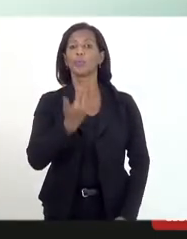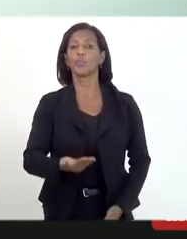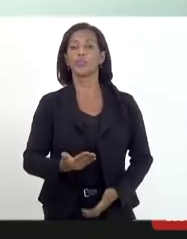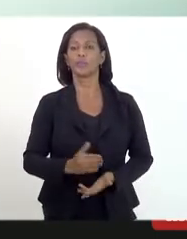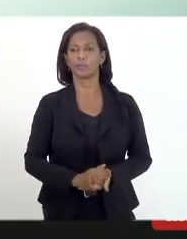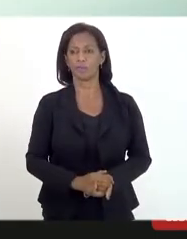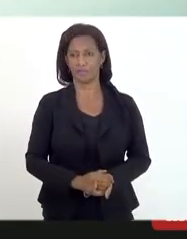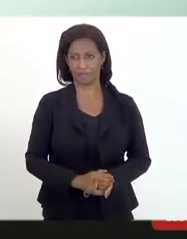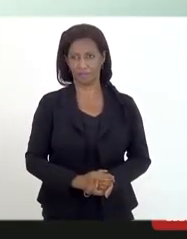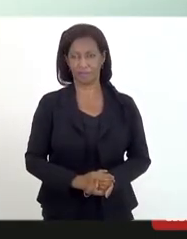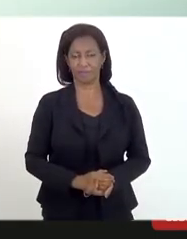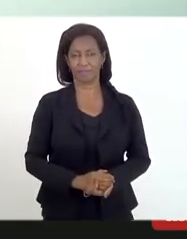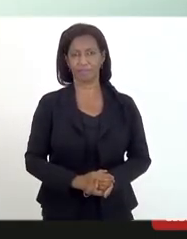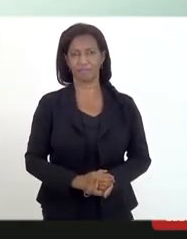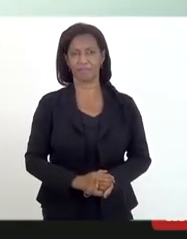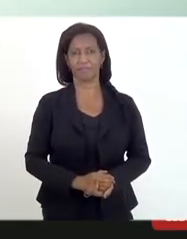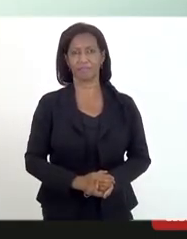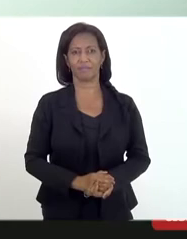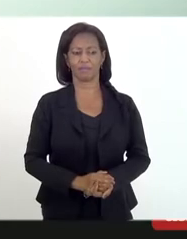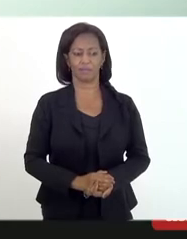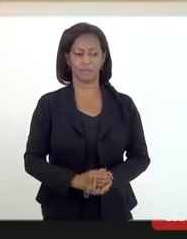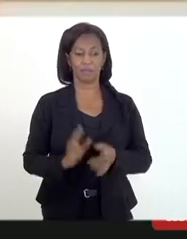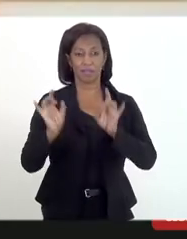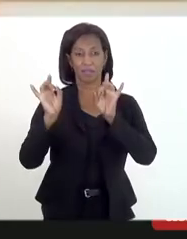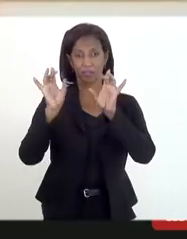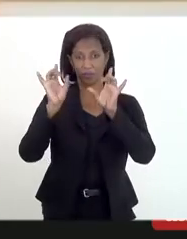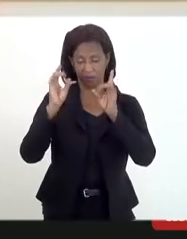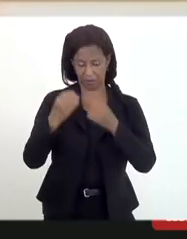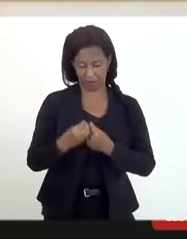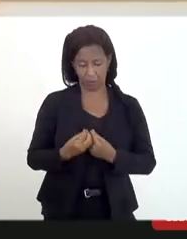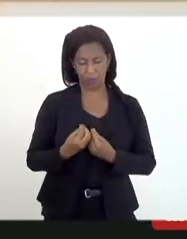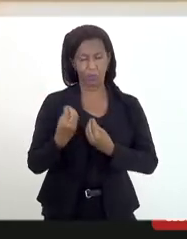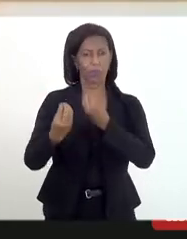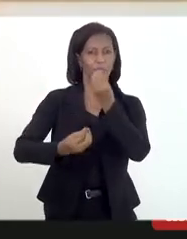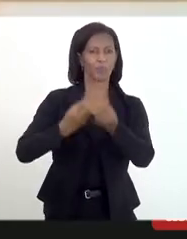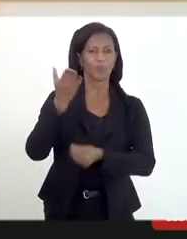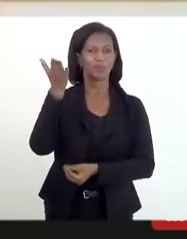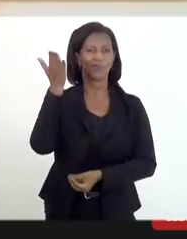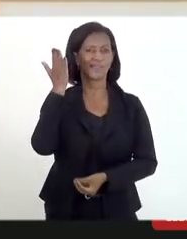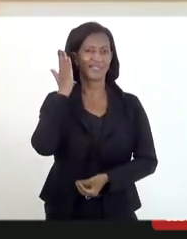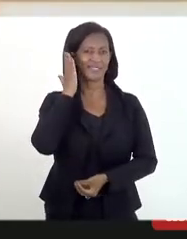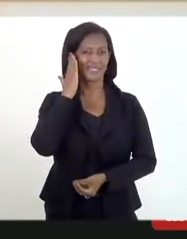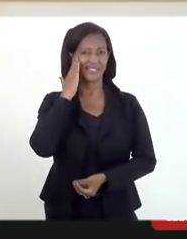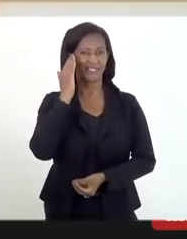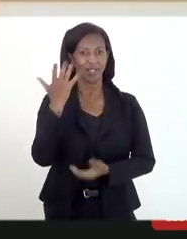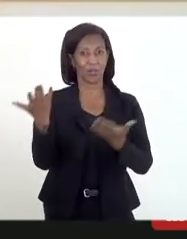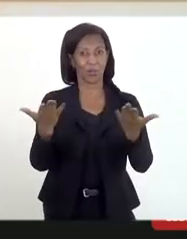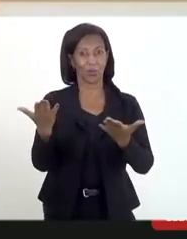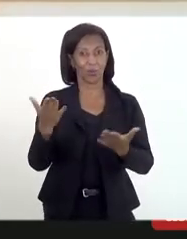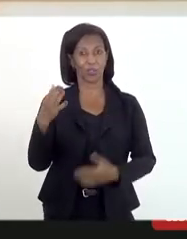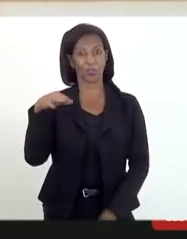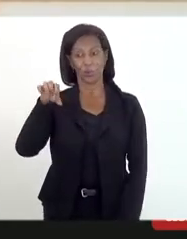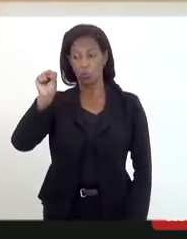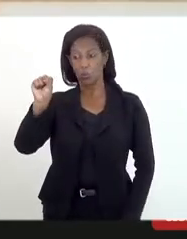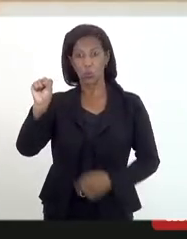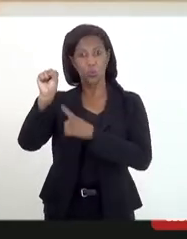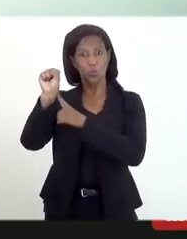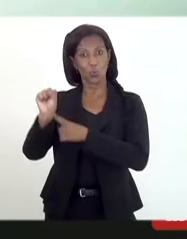educação. Pode falar, deputado. Não, não, é especial. Hoje, como a senhora sabe, nós estamos recebendo uma delegação do Rio Grande do Sul